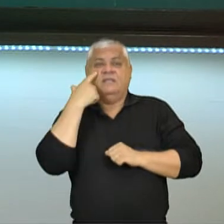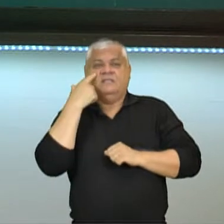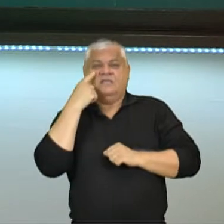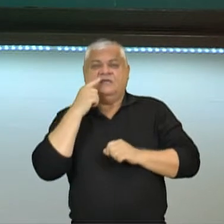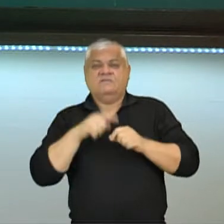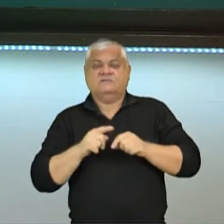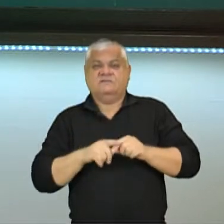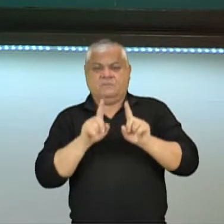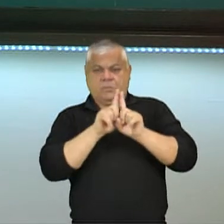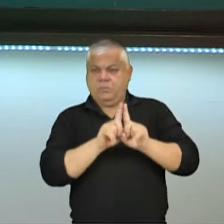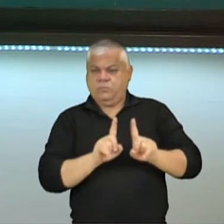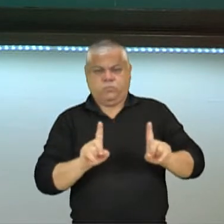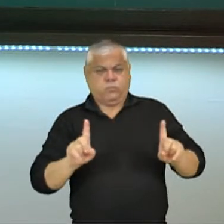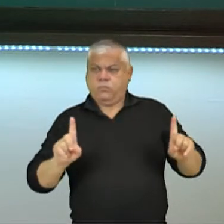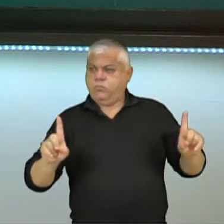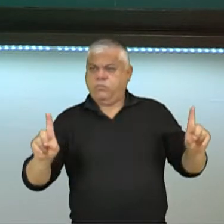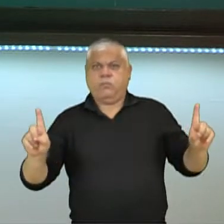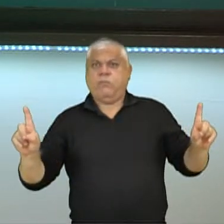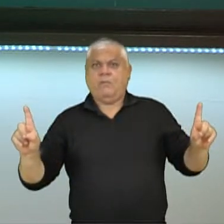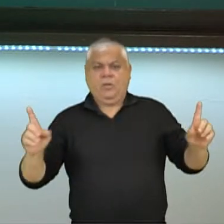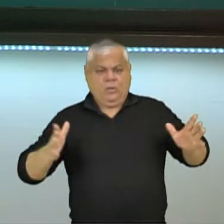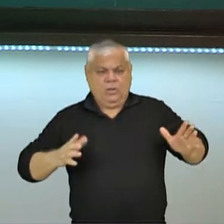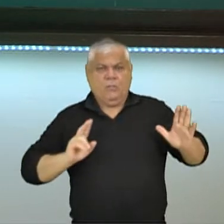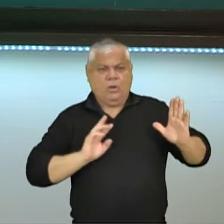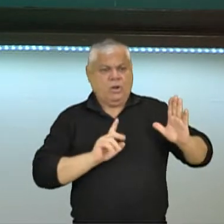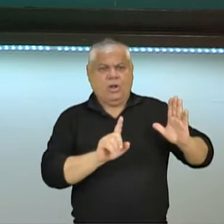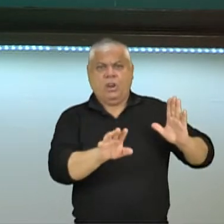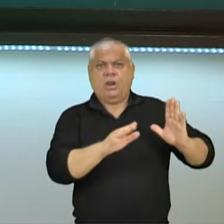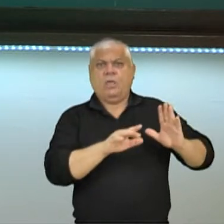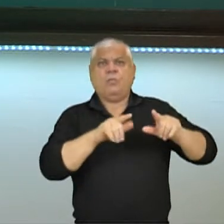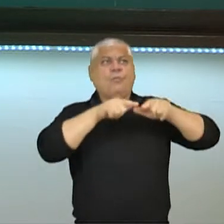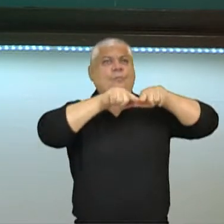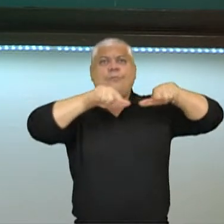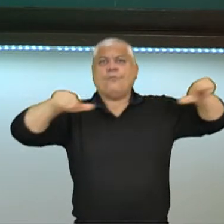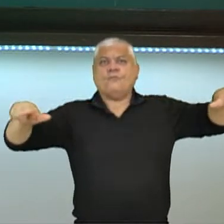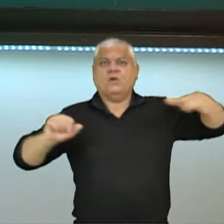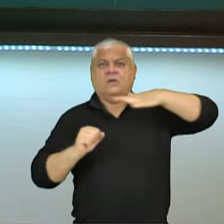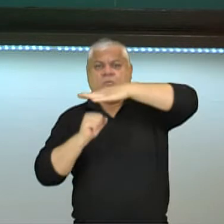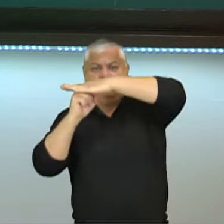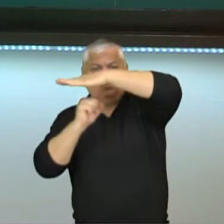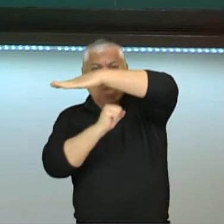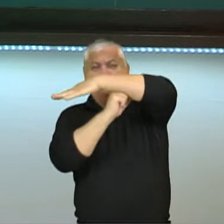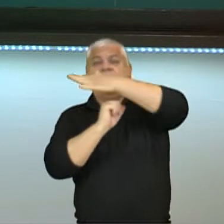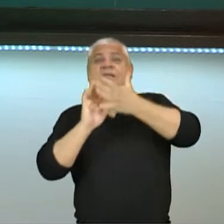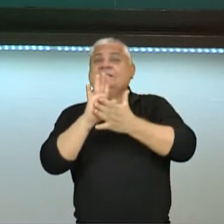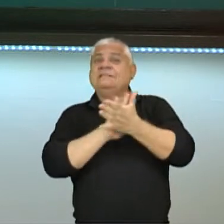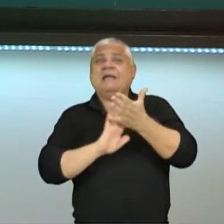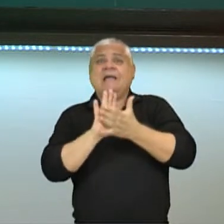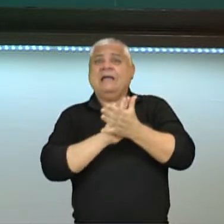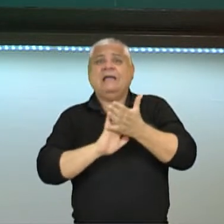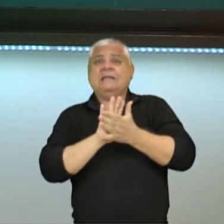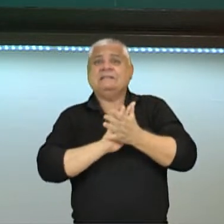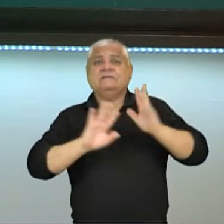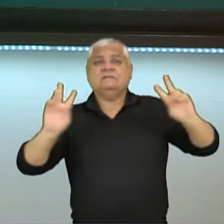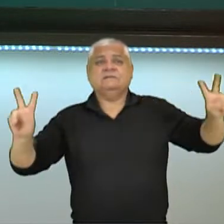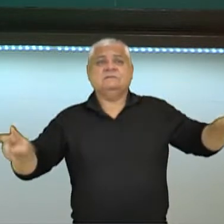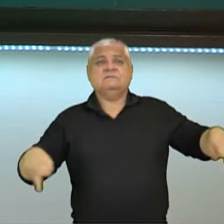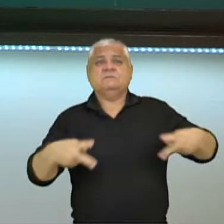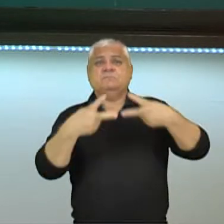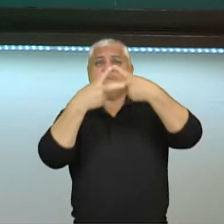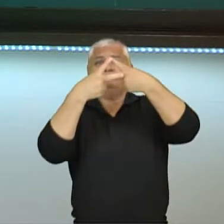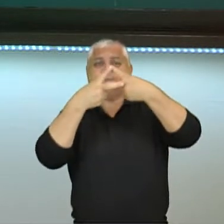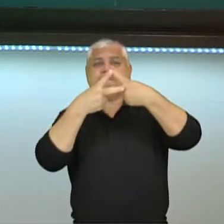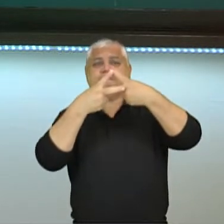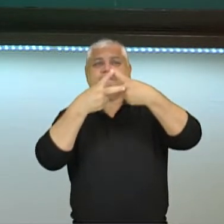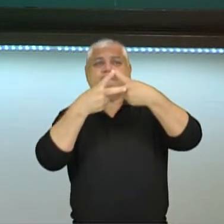espaço enorme, mas enorme, enorme, enorme sem colunas. Ou seja, nós temos uma grande cúpula e nós temos exatamente o